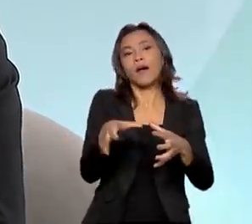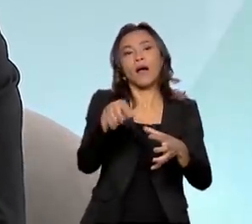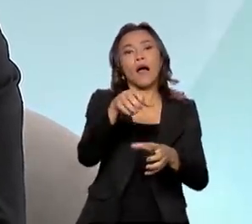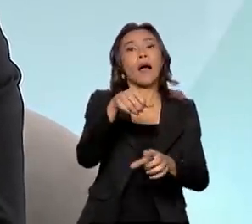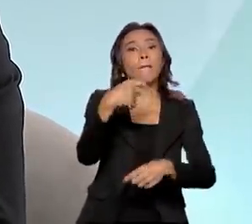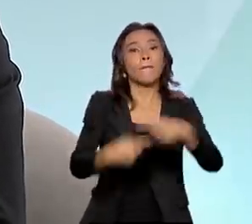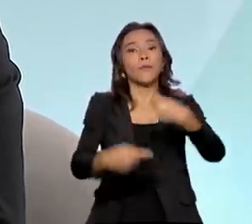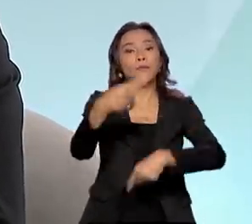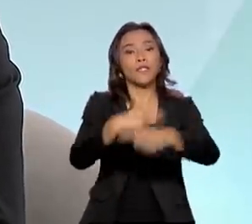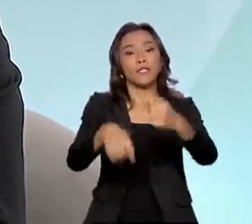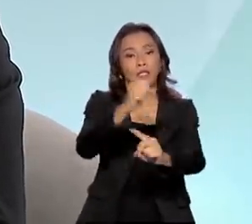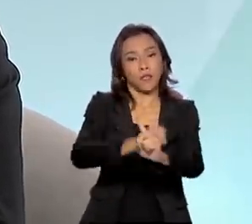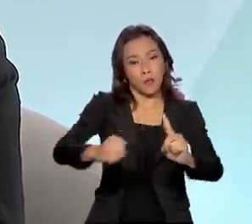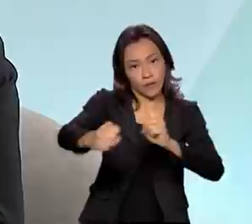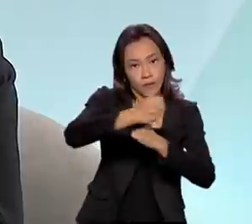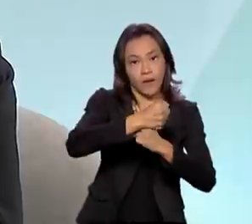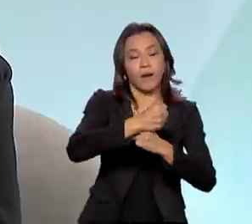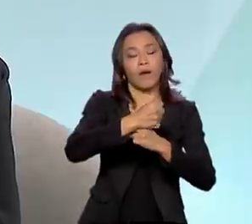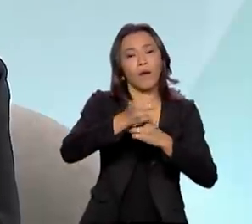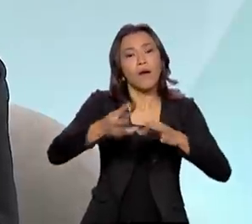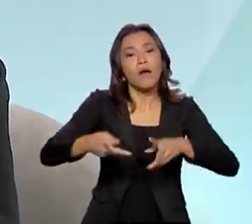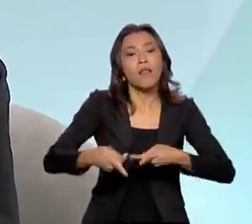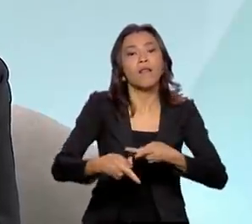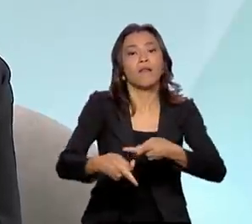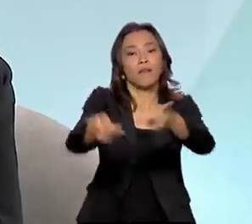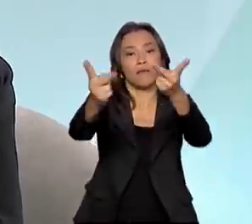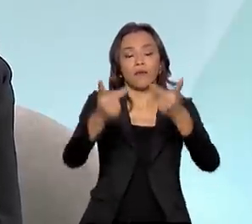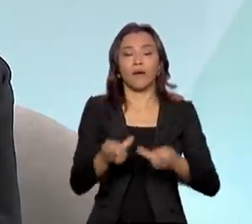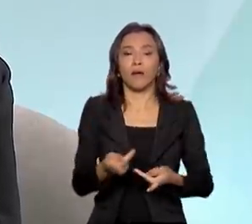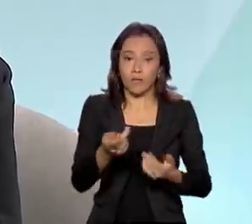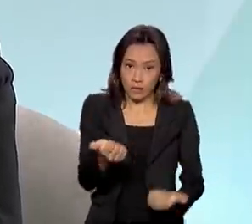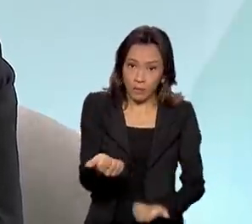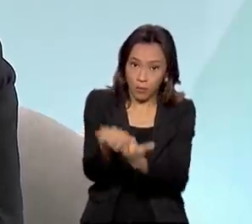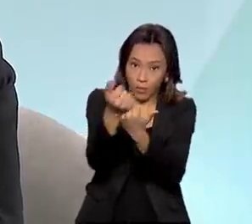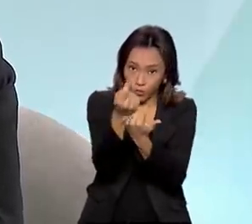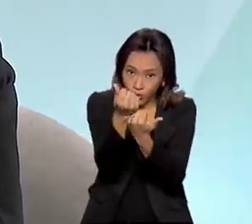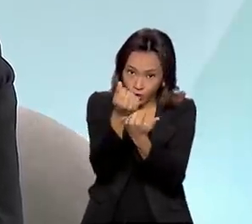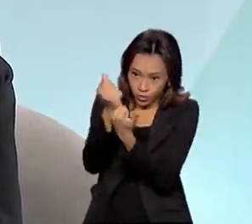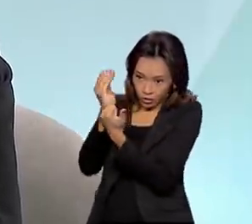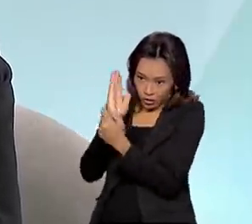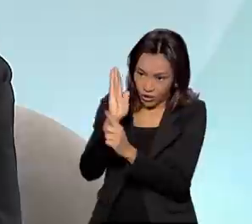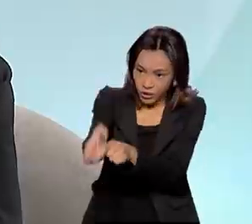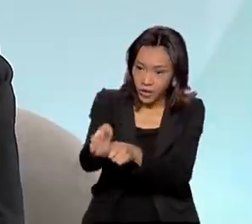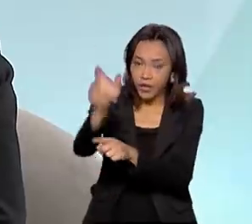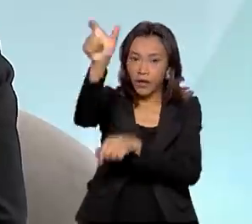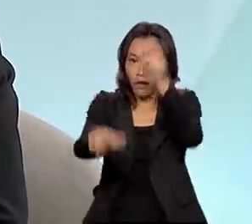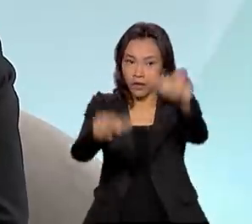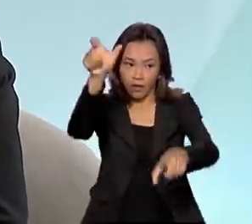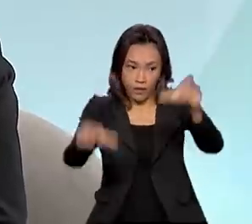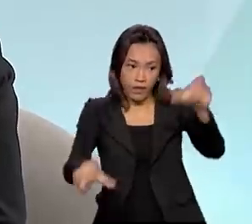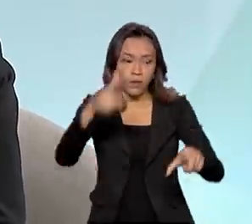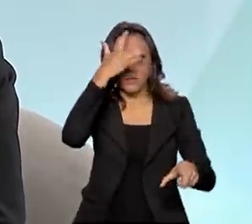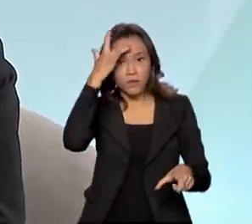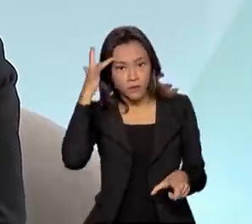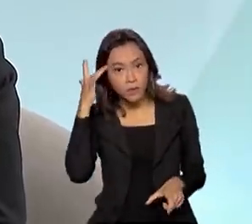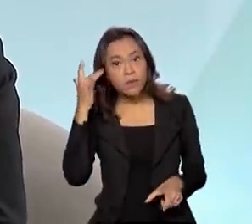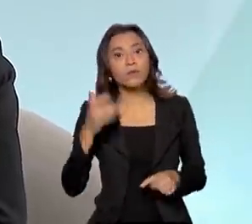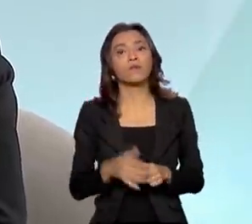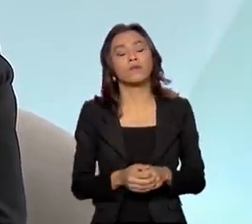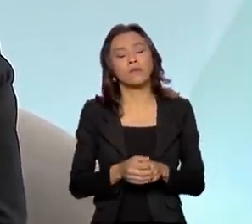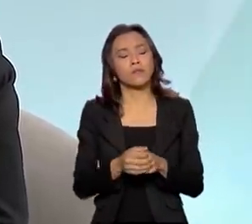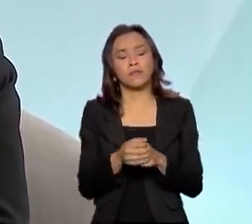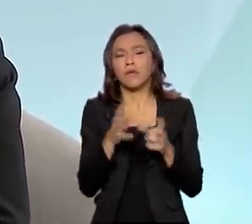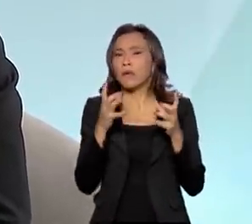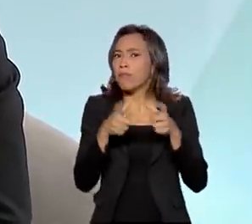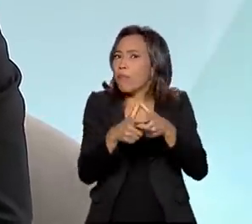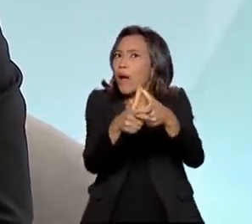social, poder levar o benefício diretamente ao brasileiro, de maneira mais ampla, mais abrangente, mais